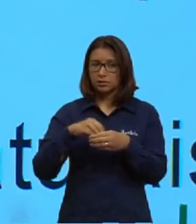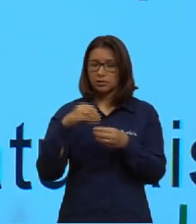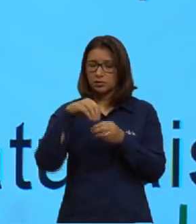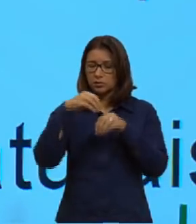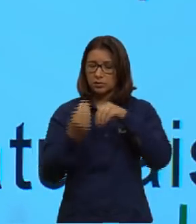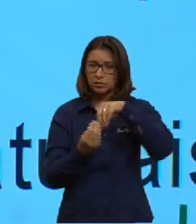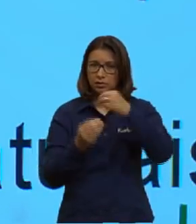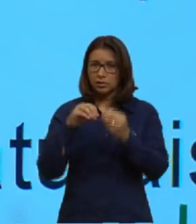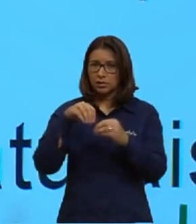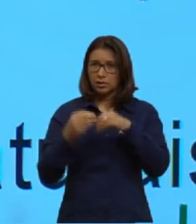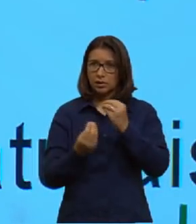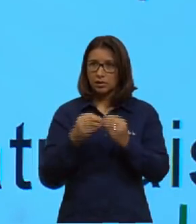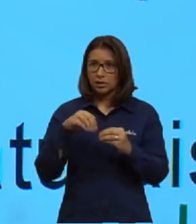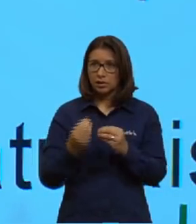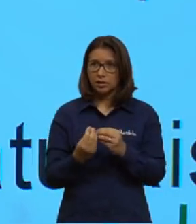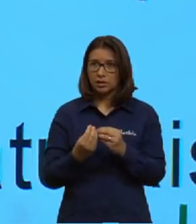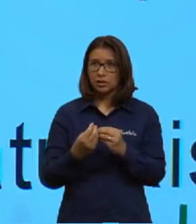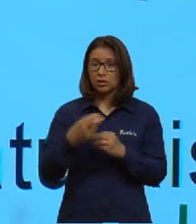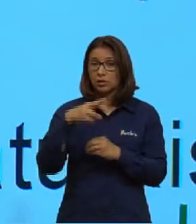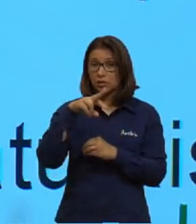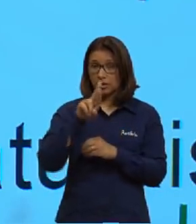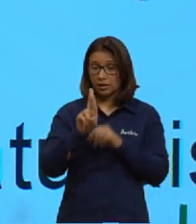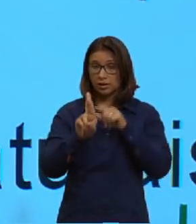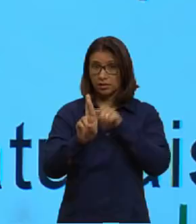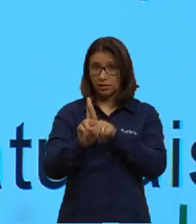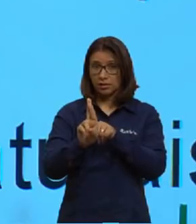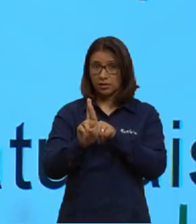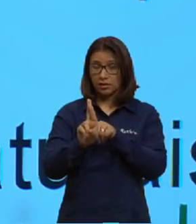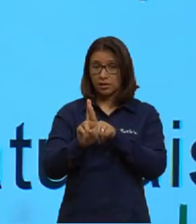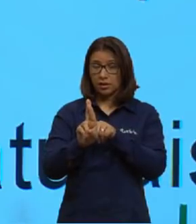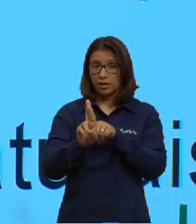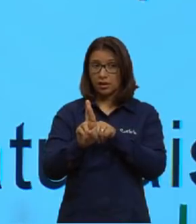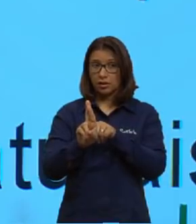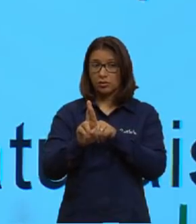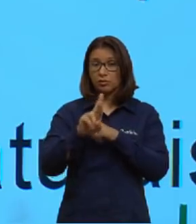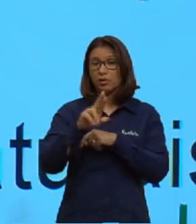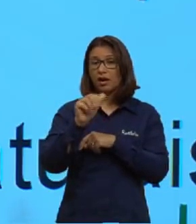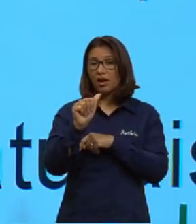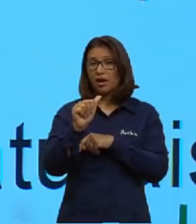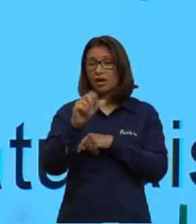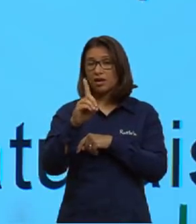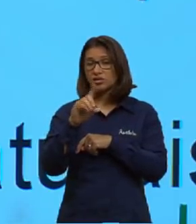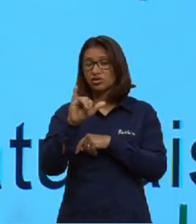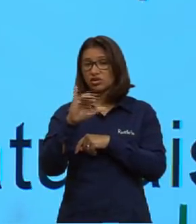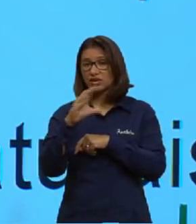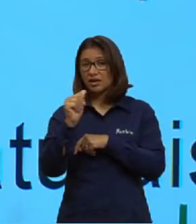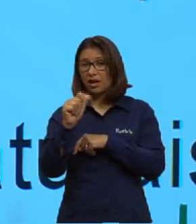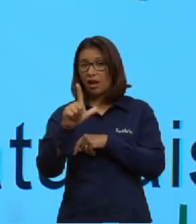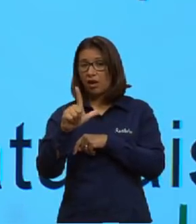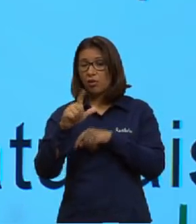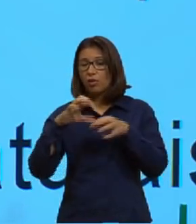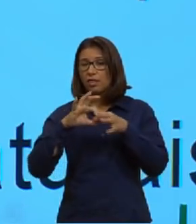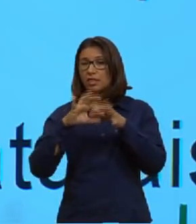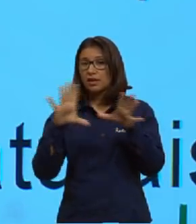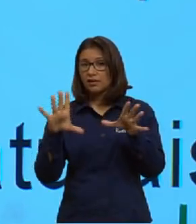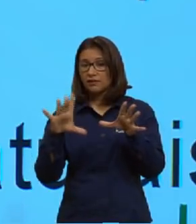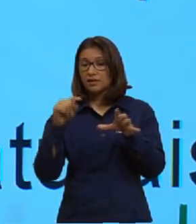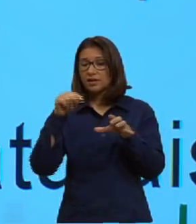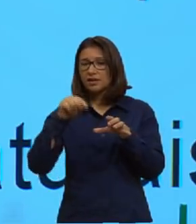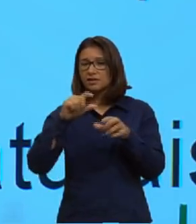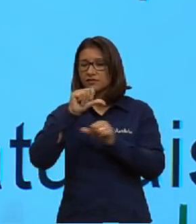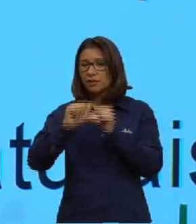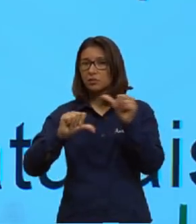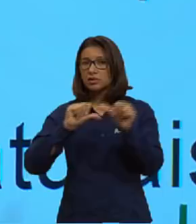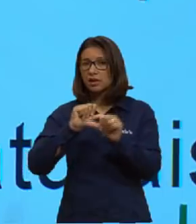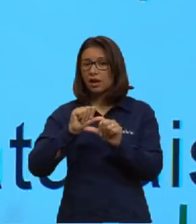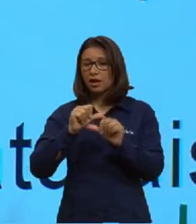Rzinho quer dizer, então, um radical livre, que é ele que vai mudar para dizer qual o tipo de